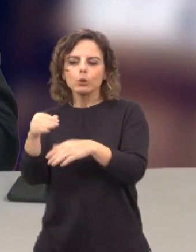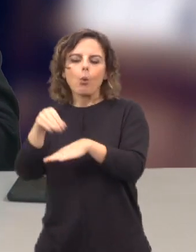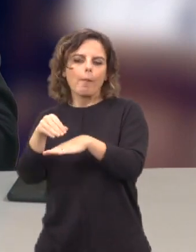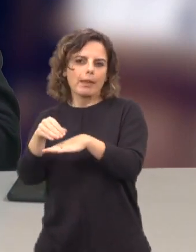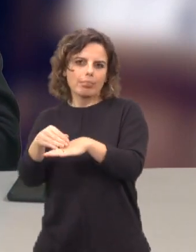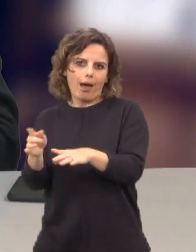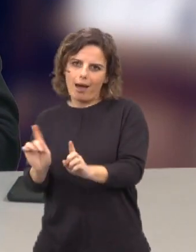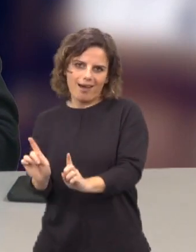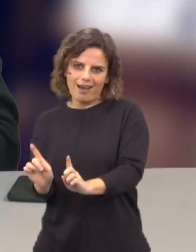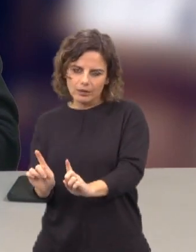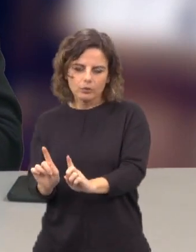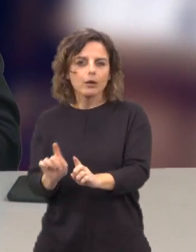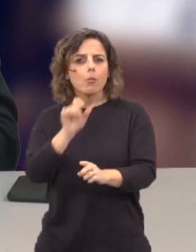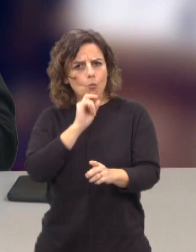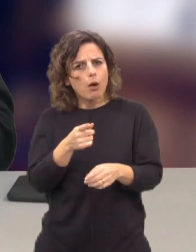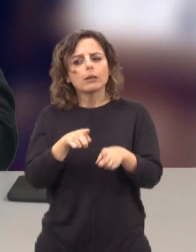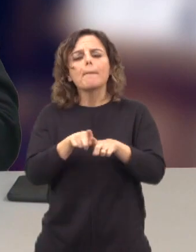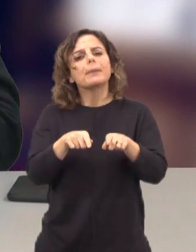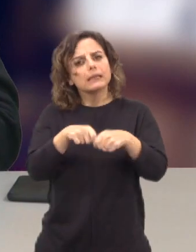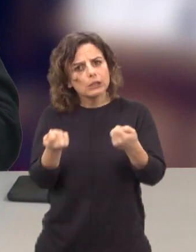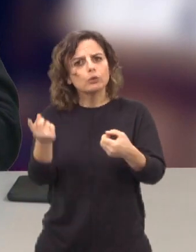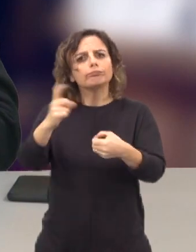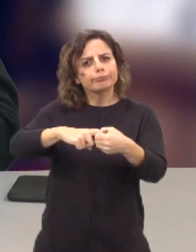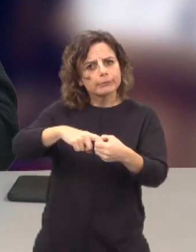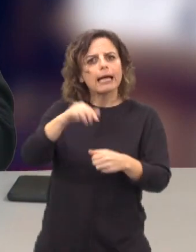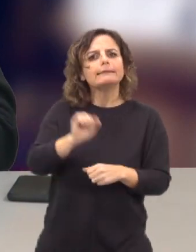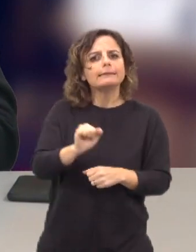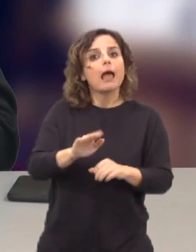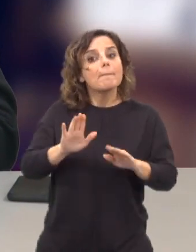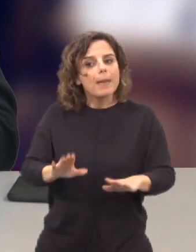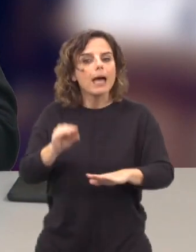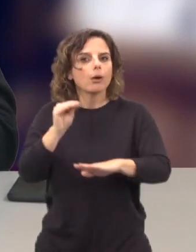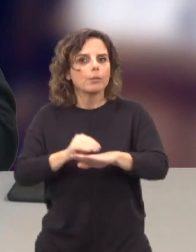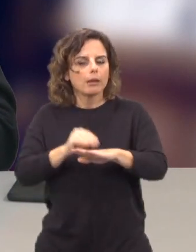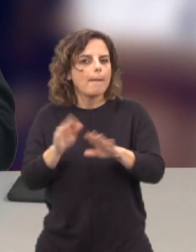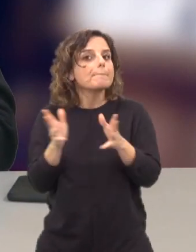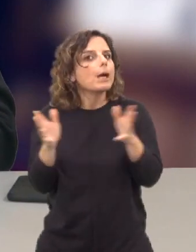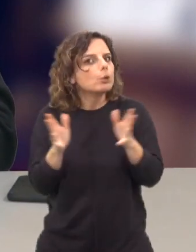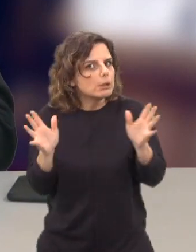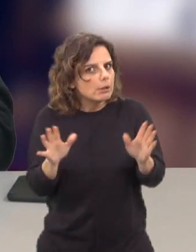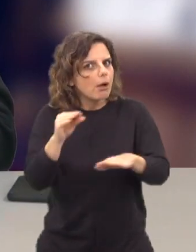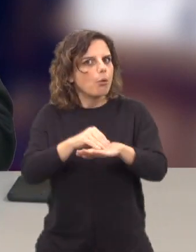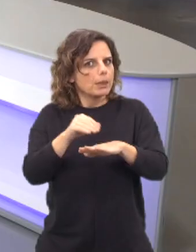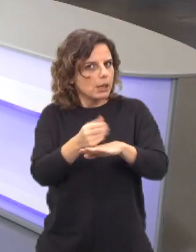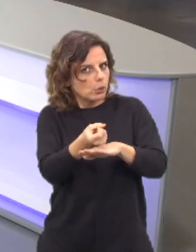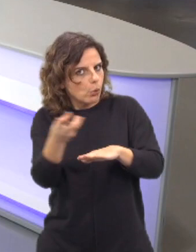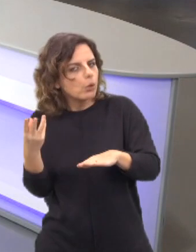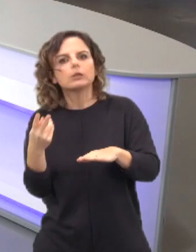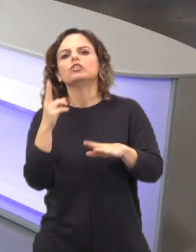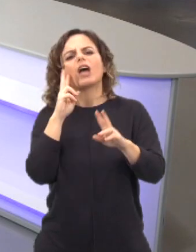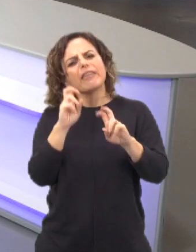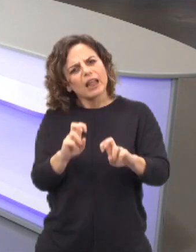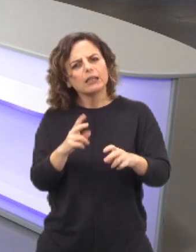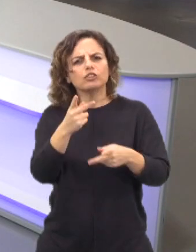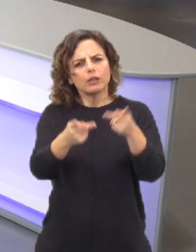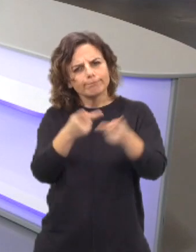Não invalida que as pessoas até possam ter a sua filiação. Mas, em regra, para o comentário, em regra, a maioria dos comentadores e analistas que temos